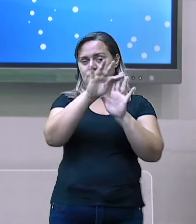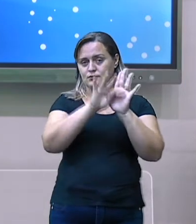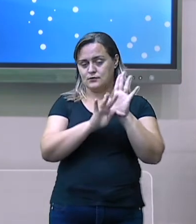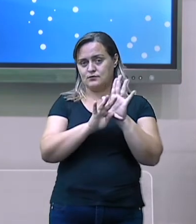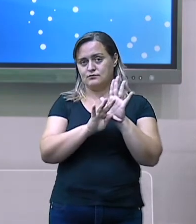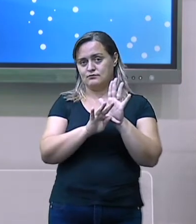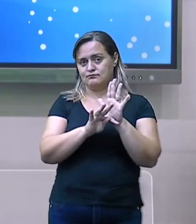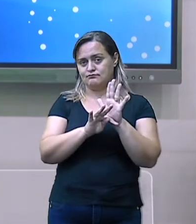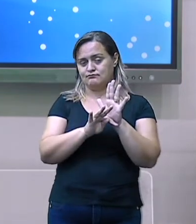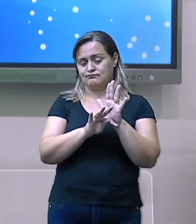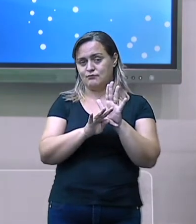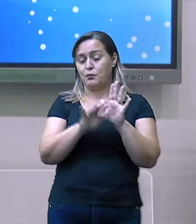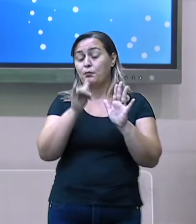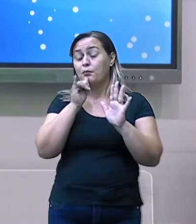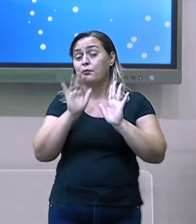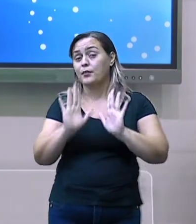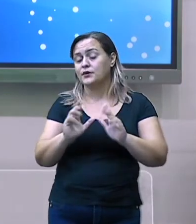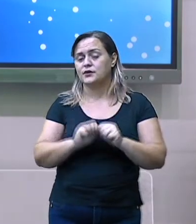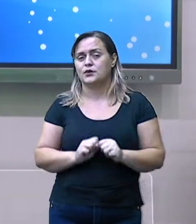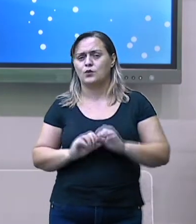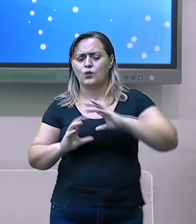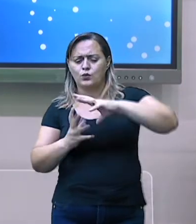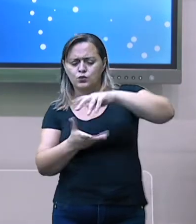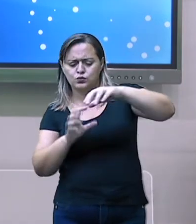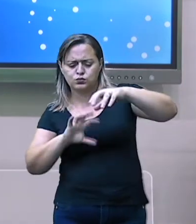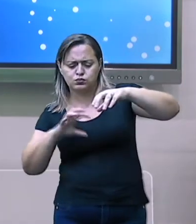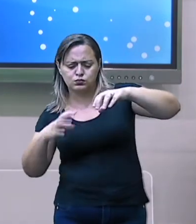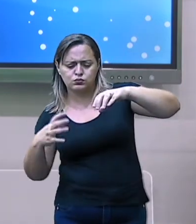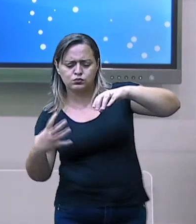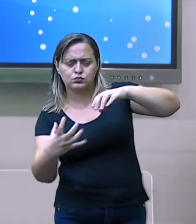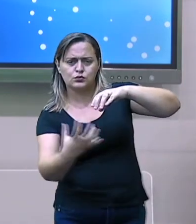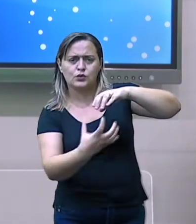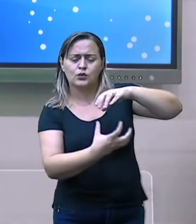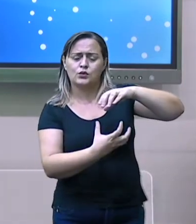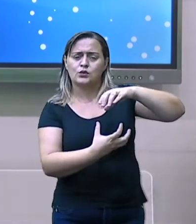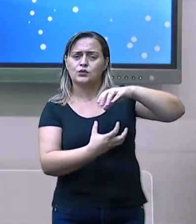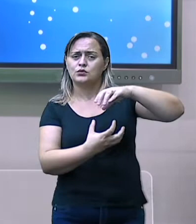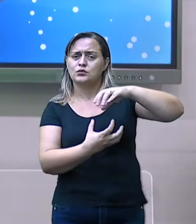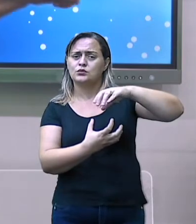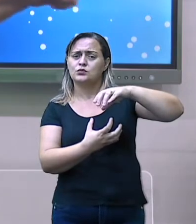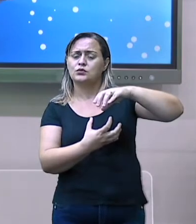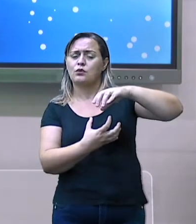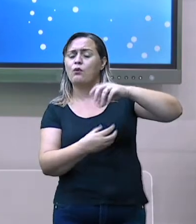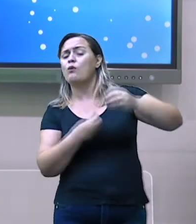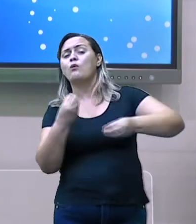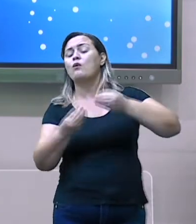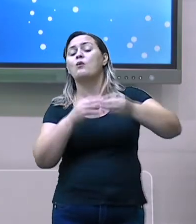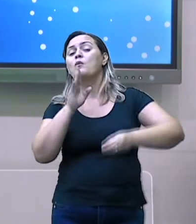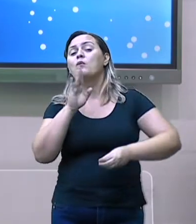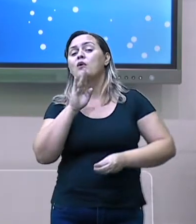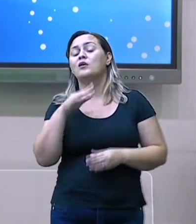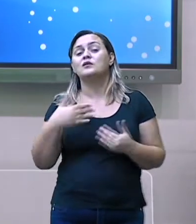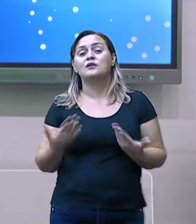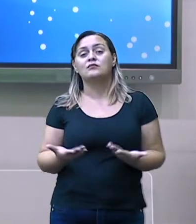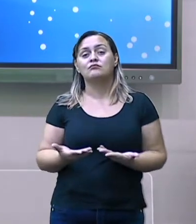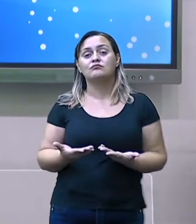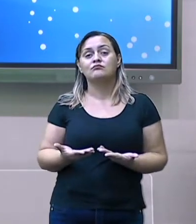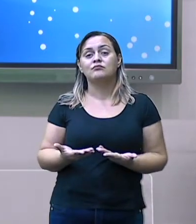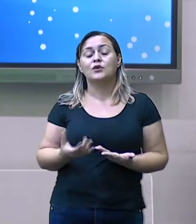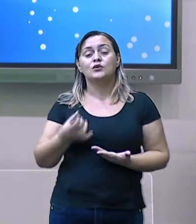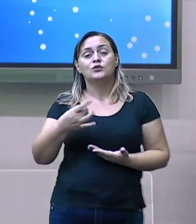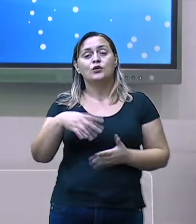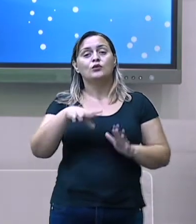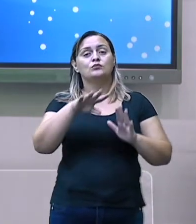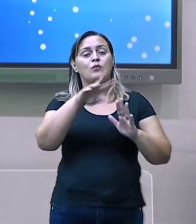continentes, nós vamos estudar e conhecer através dos estudos que vêm lá da